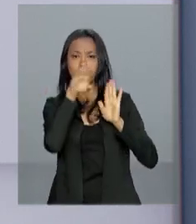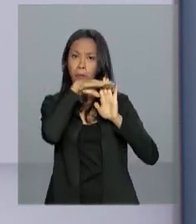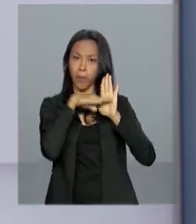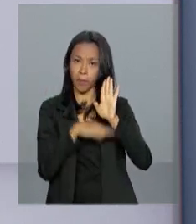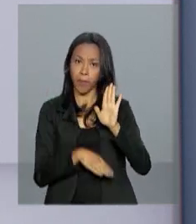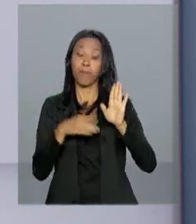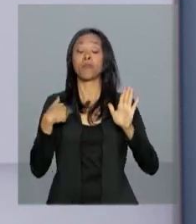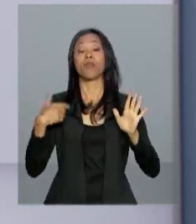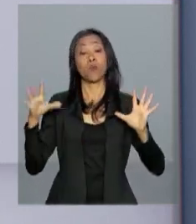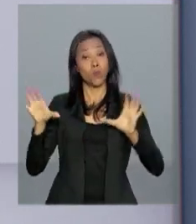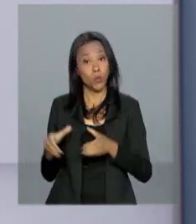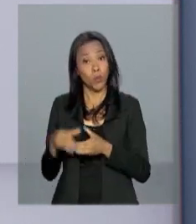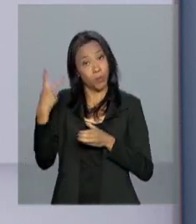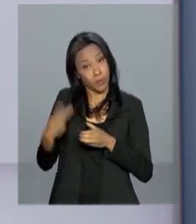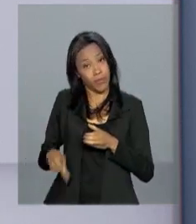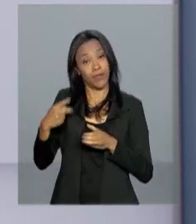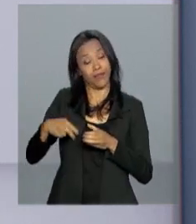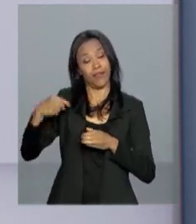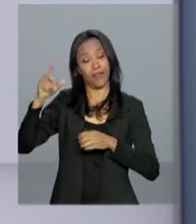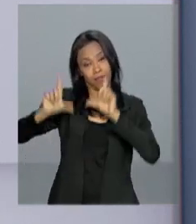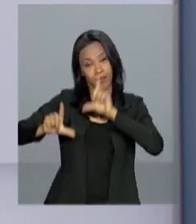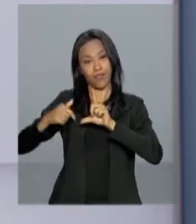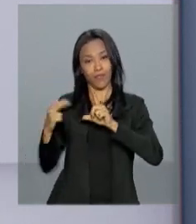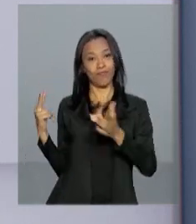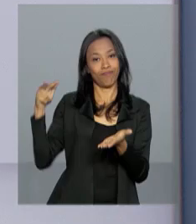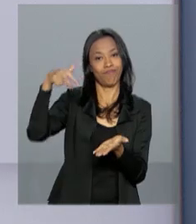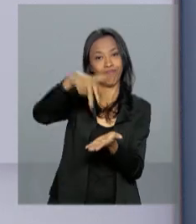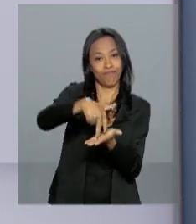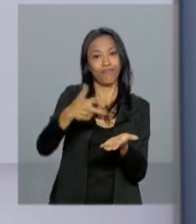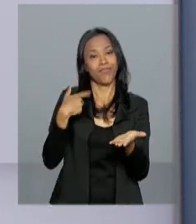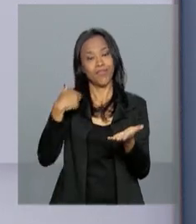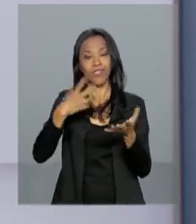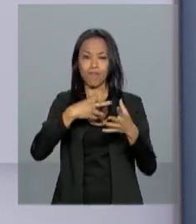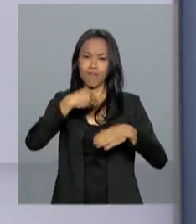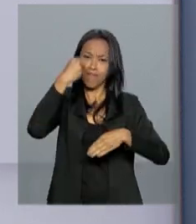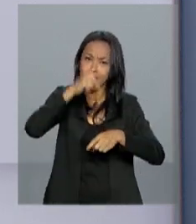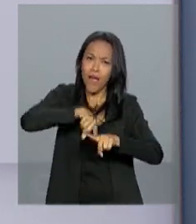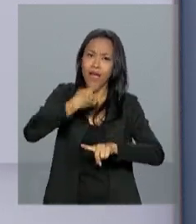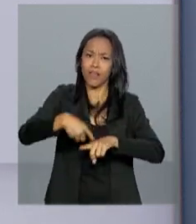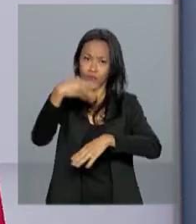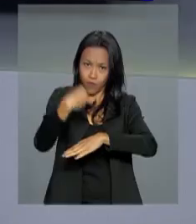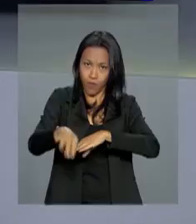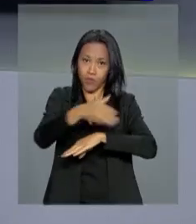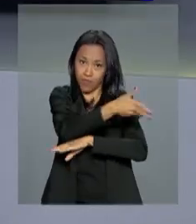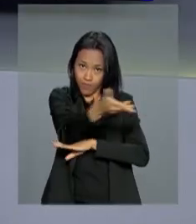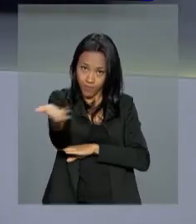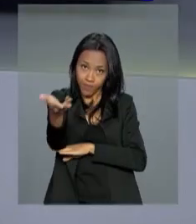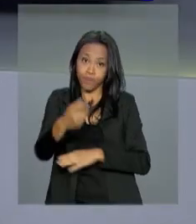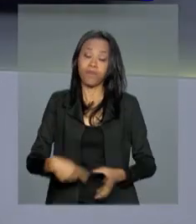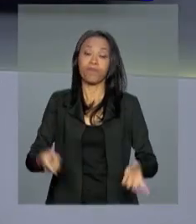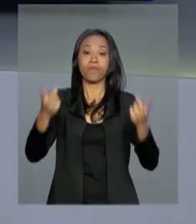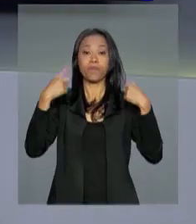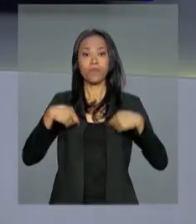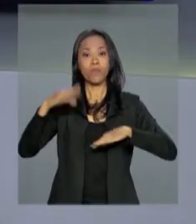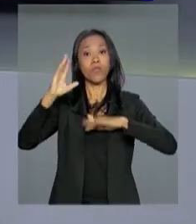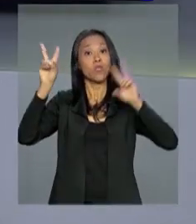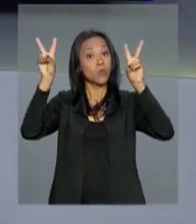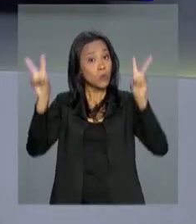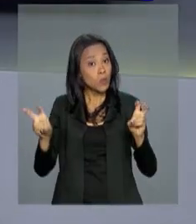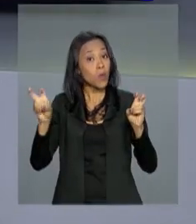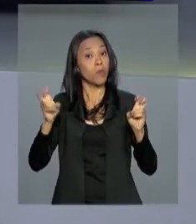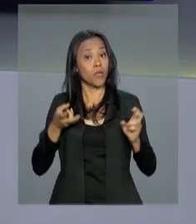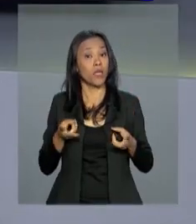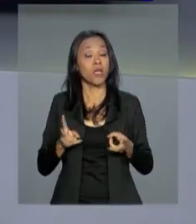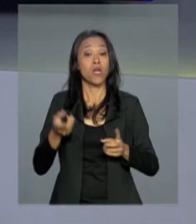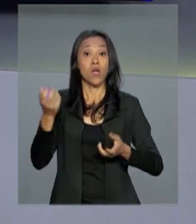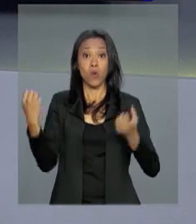equipe da NBR está por lá e a gente traz mais informações ao longo da nossa programação. E ainda sobre o setor automotivo,